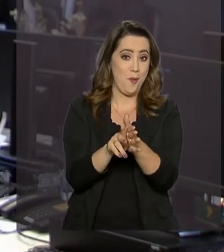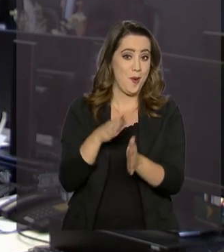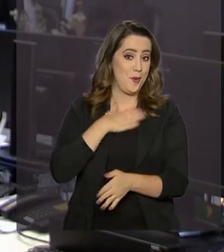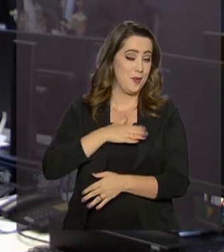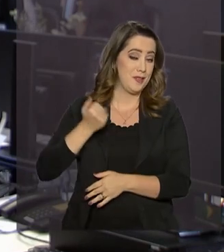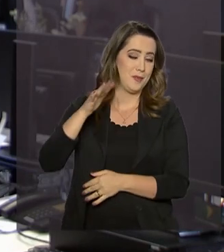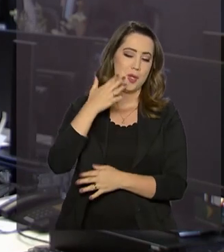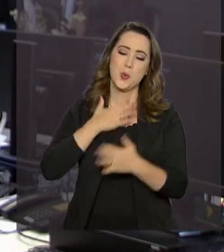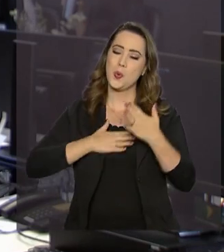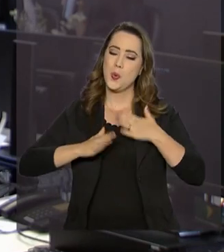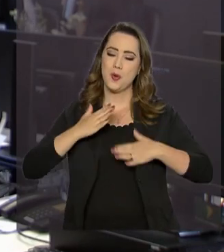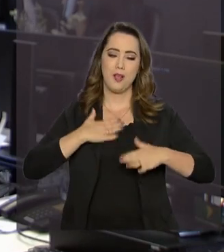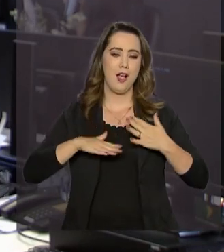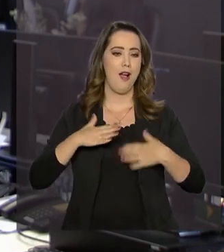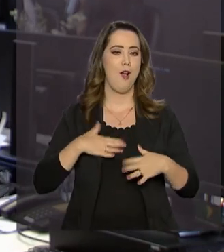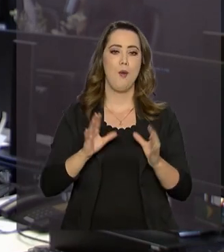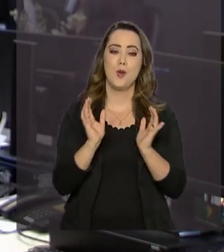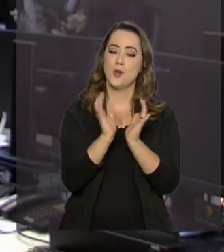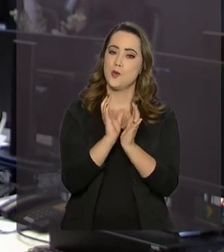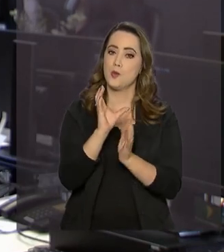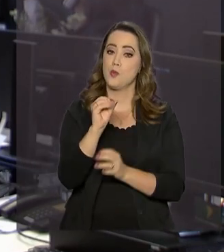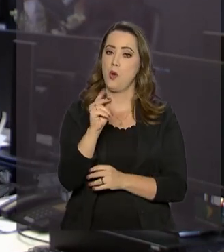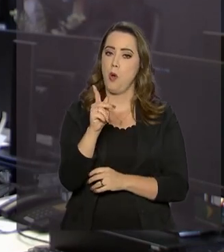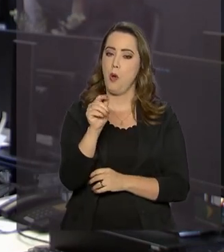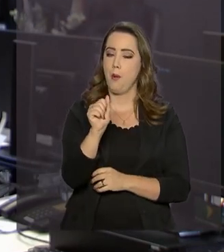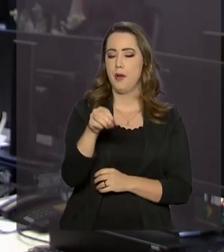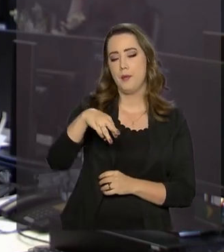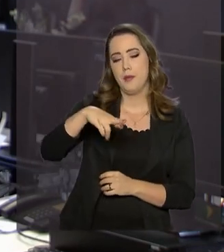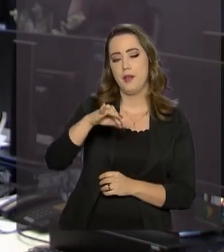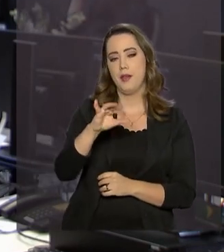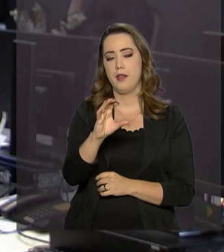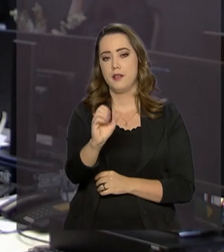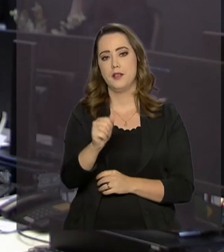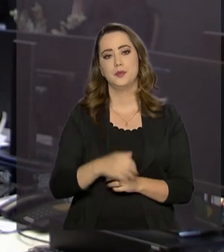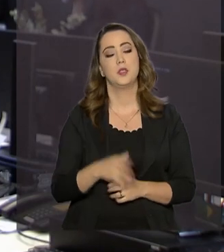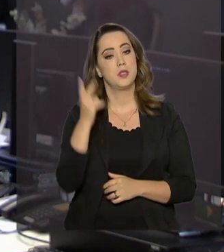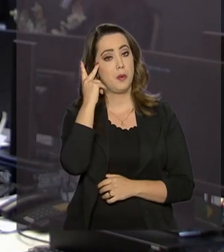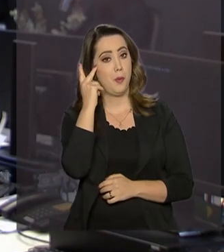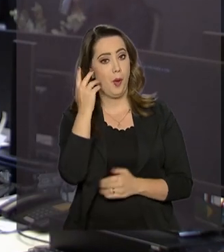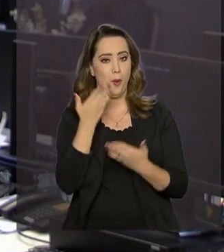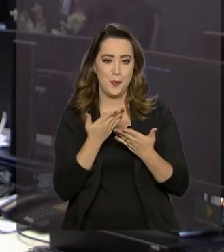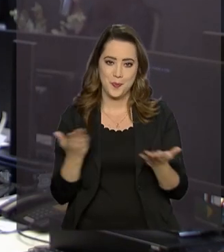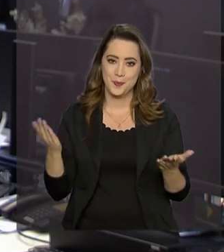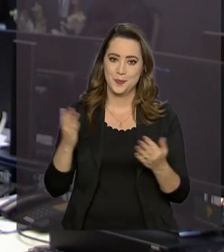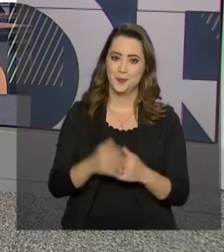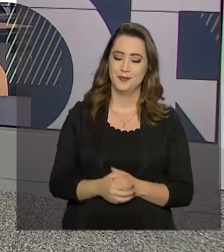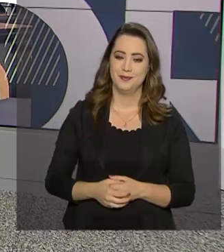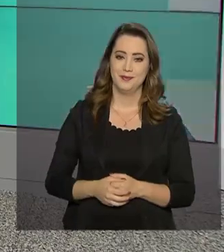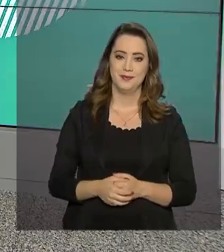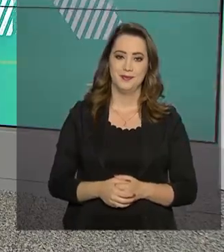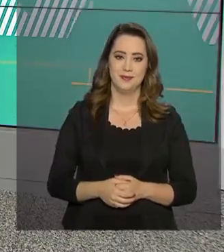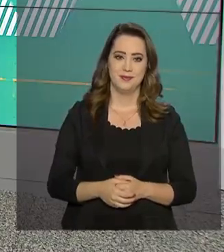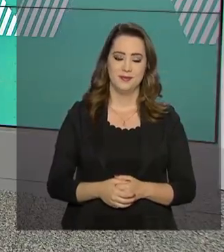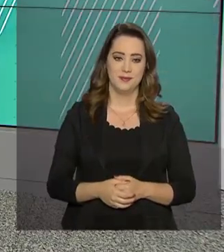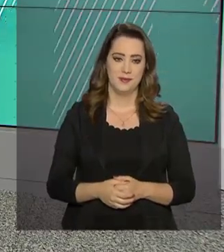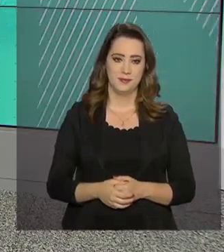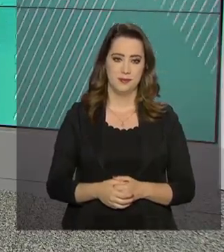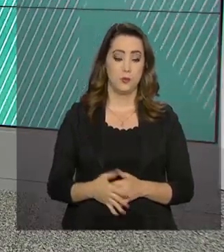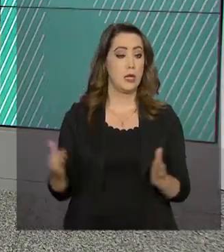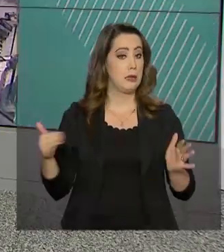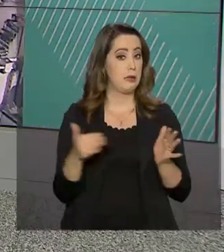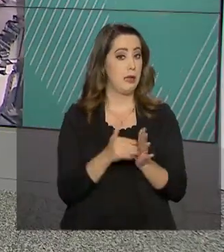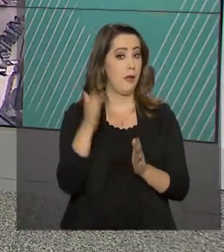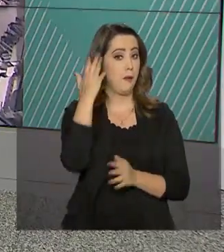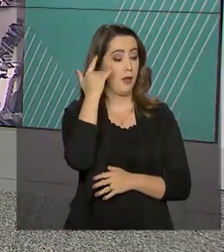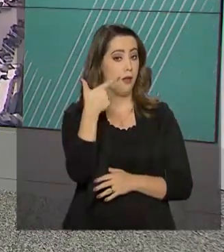tranquilidade durante a Copa América. De São Paulo, Ricardo Ferraz para o governo agora. Vai até